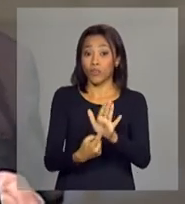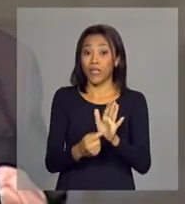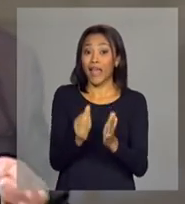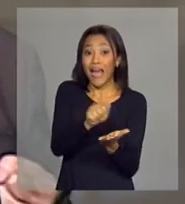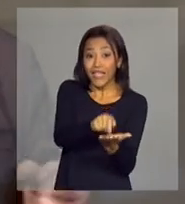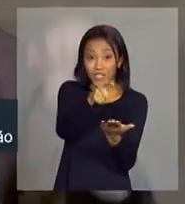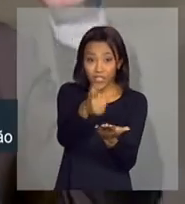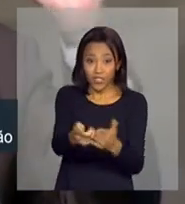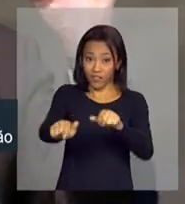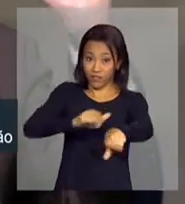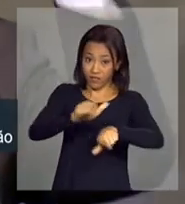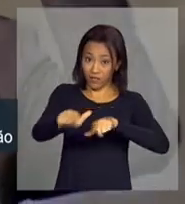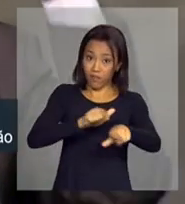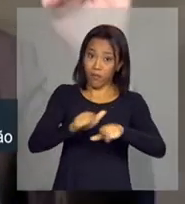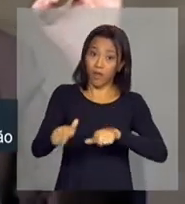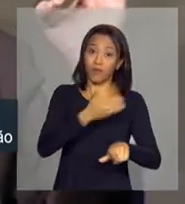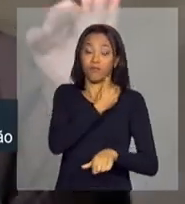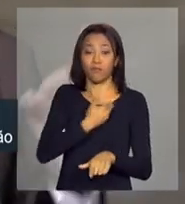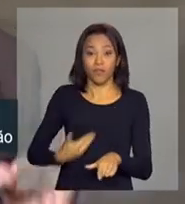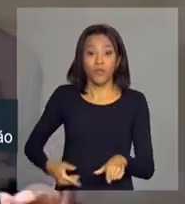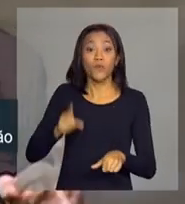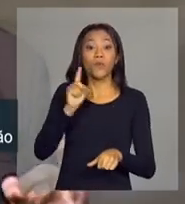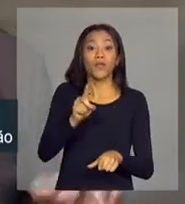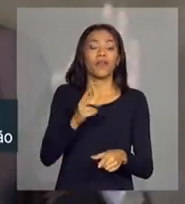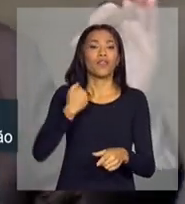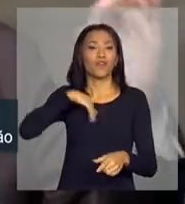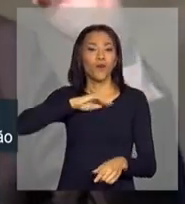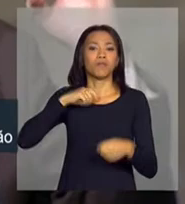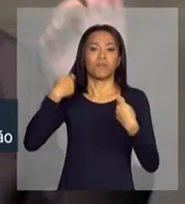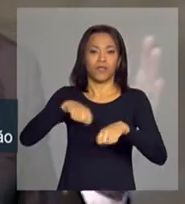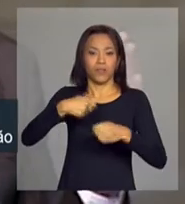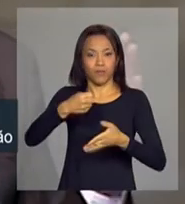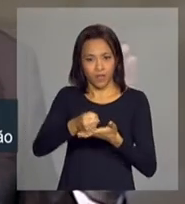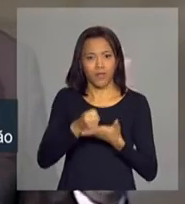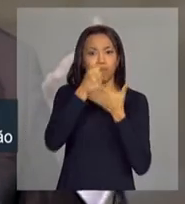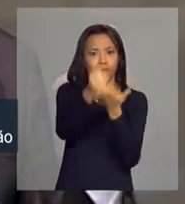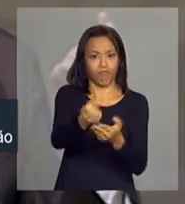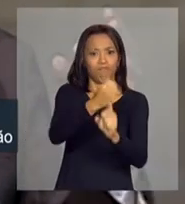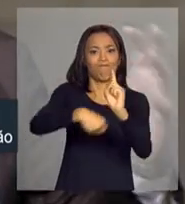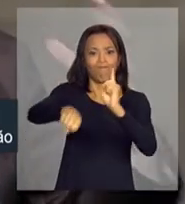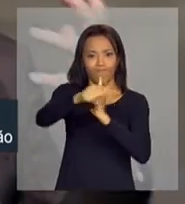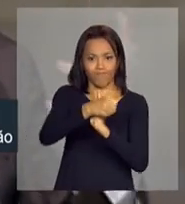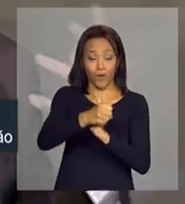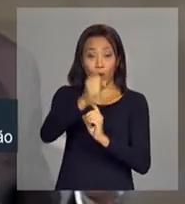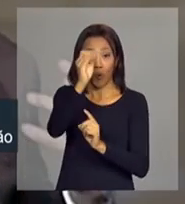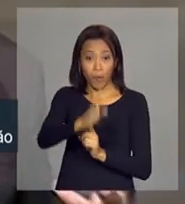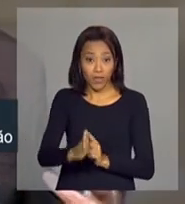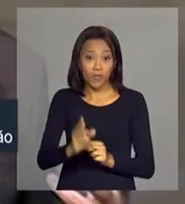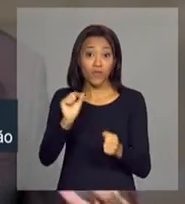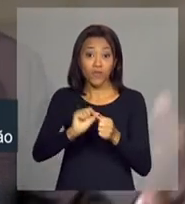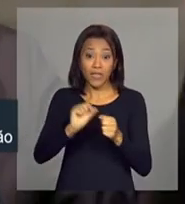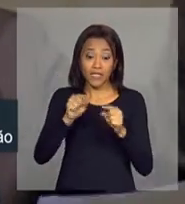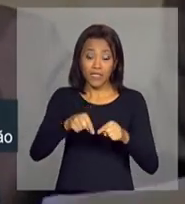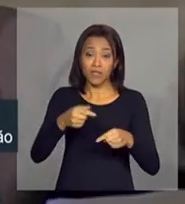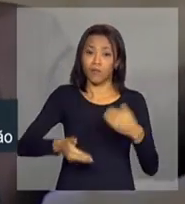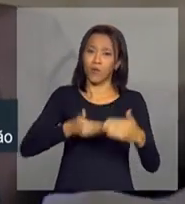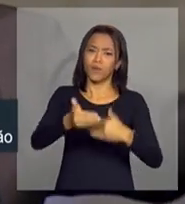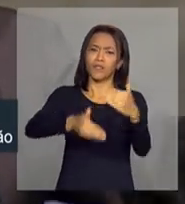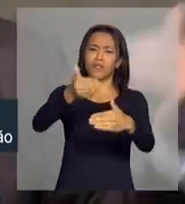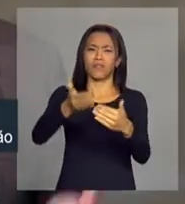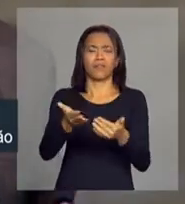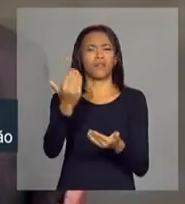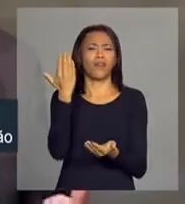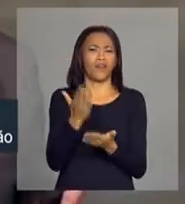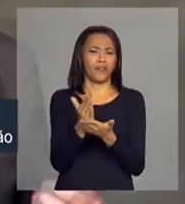Brasil a questão da dívida social. O Brasil fez isso num processo muito importante, que veio desde a